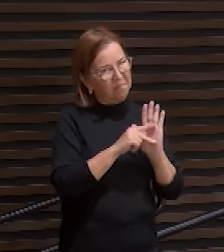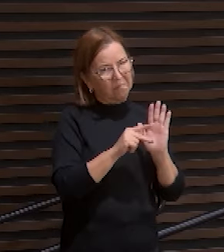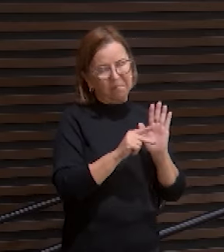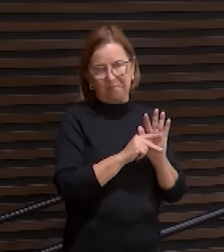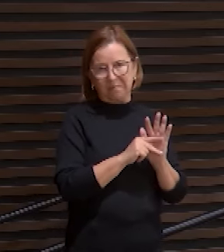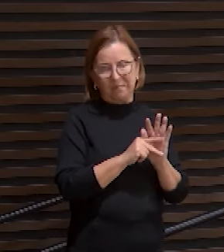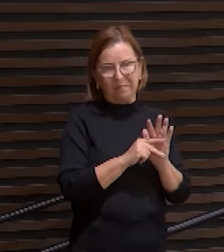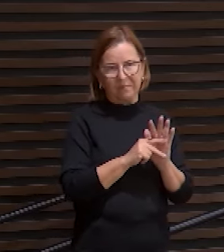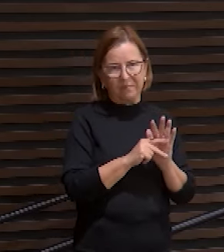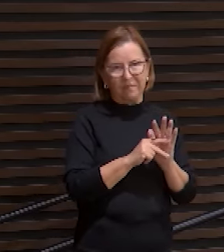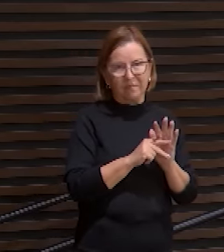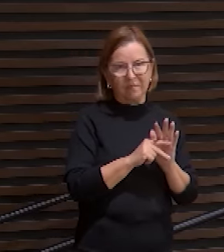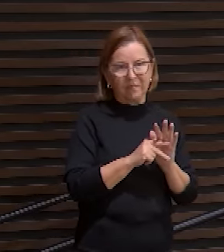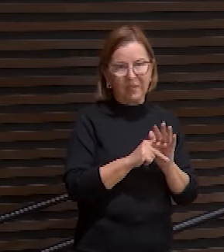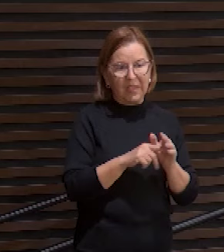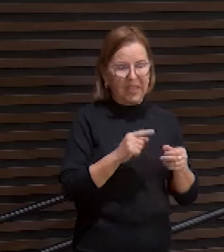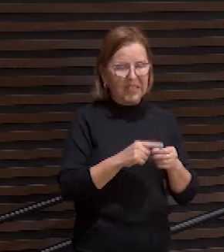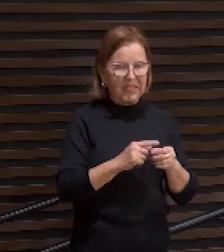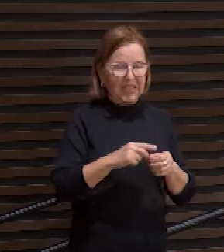De Nazaré,